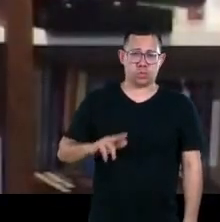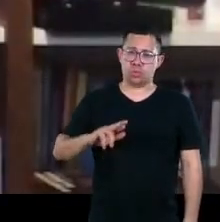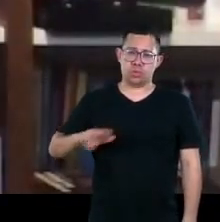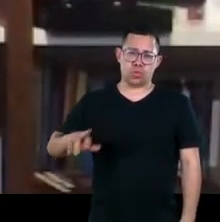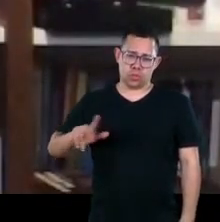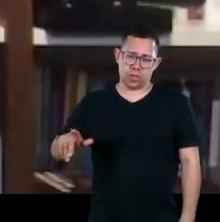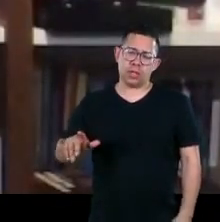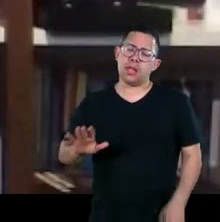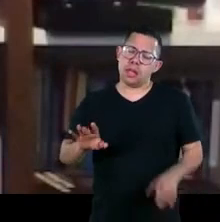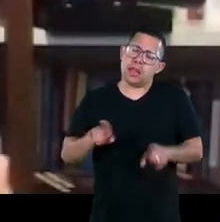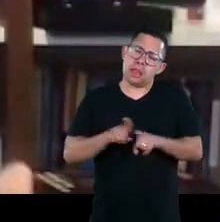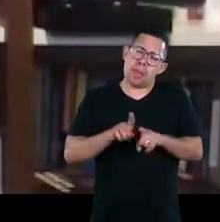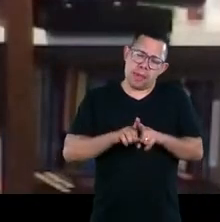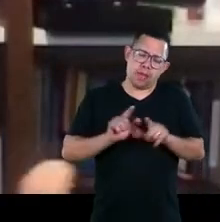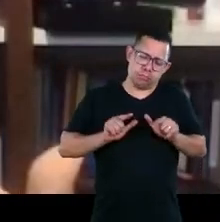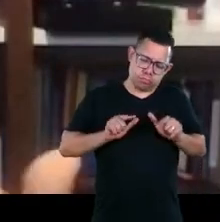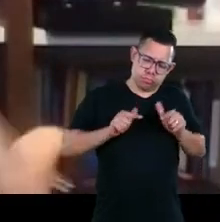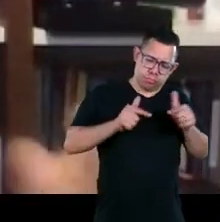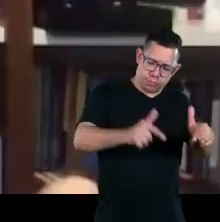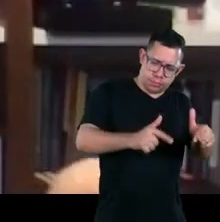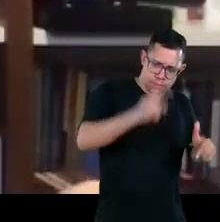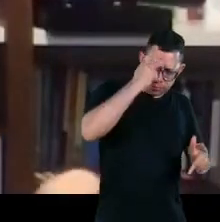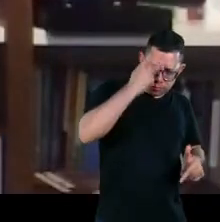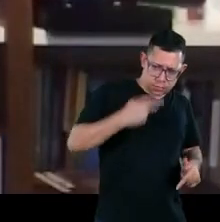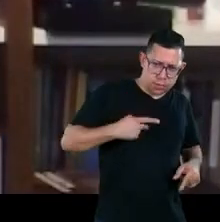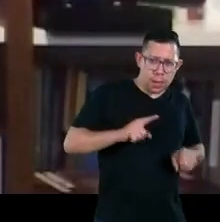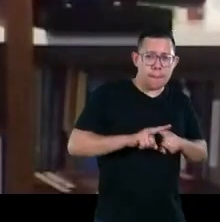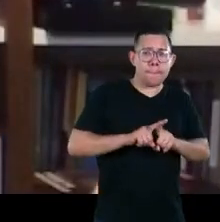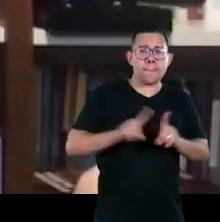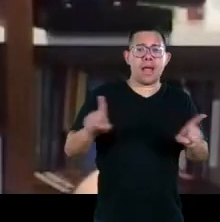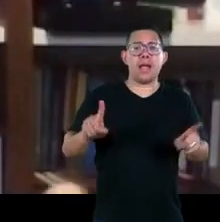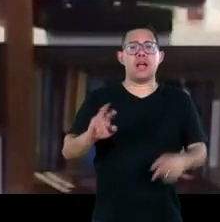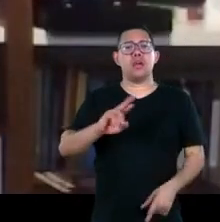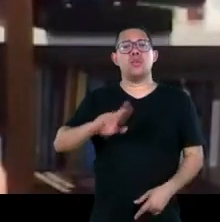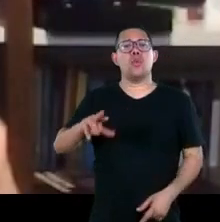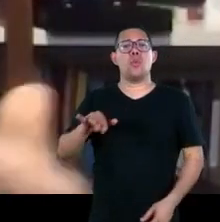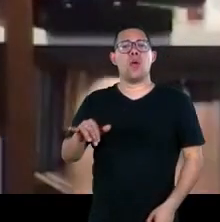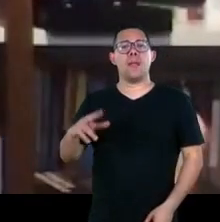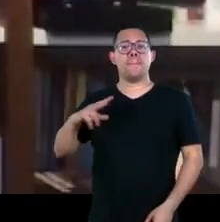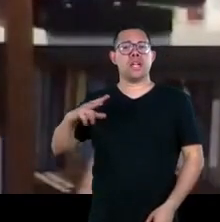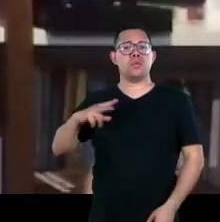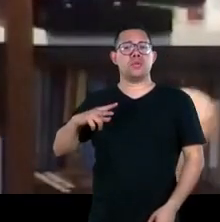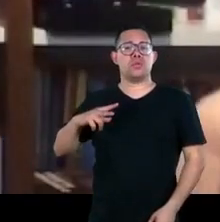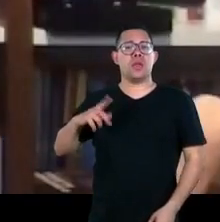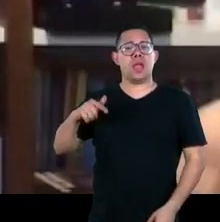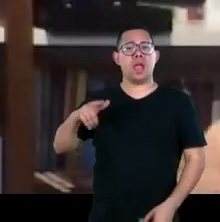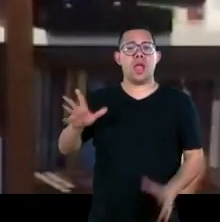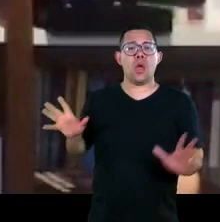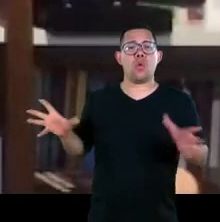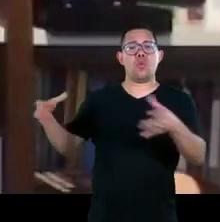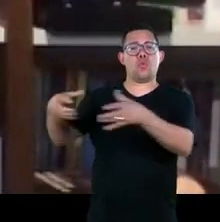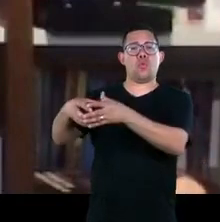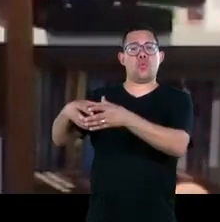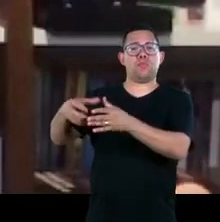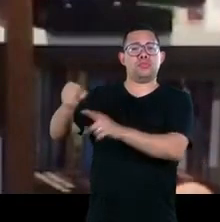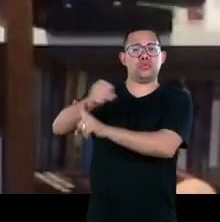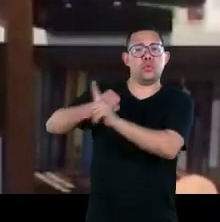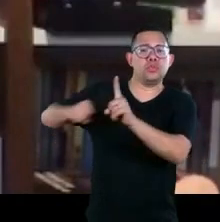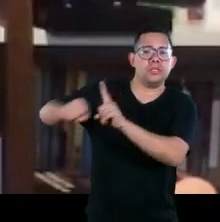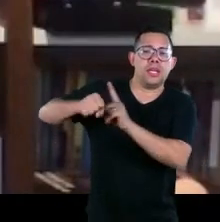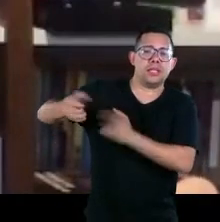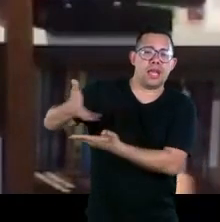também esforços pessoais mas não é não é por causa da campanha individual é uma questão de observação prática do que você está